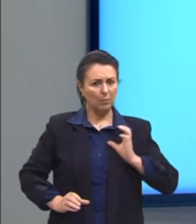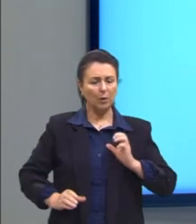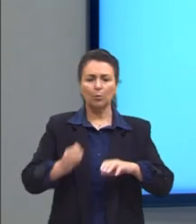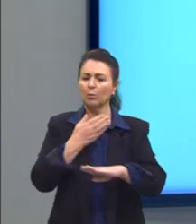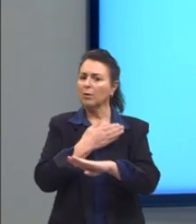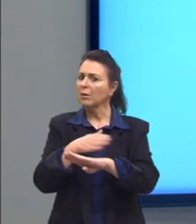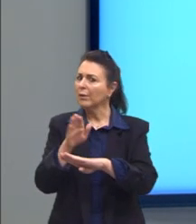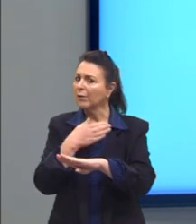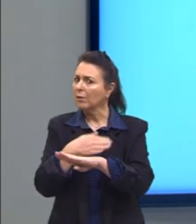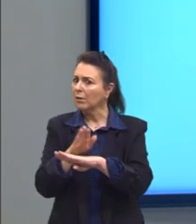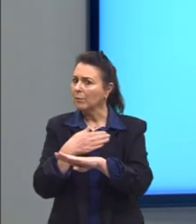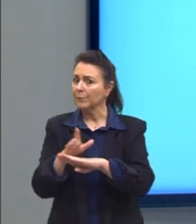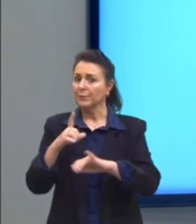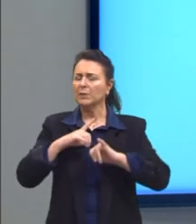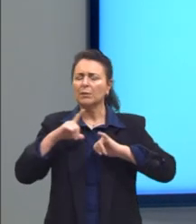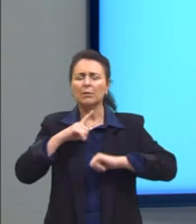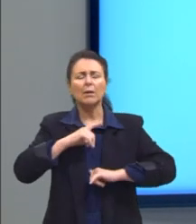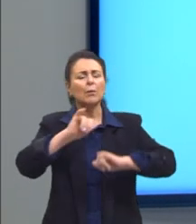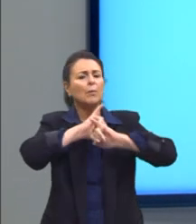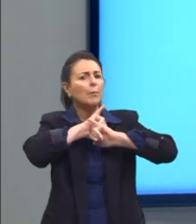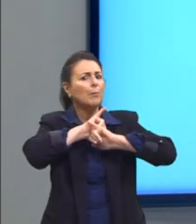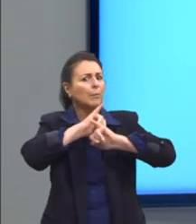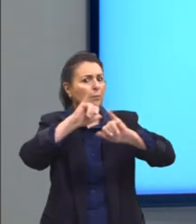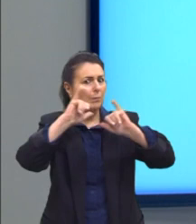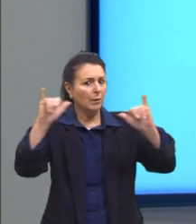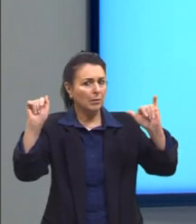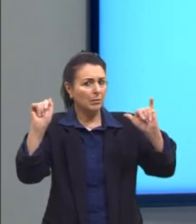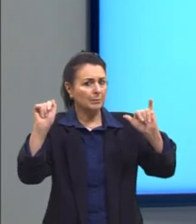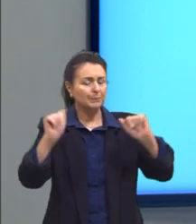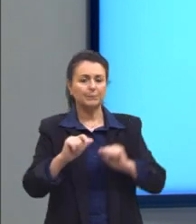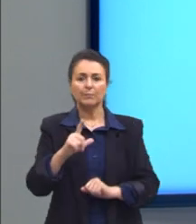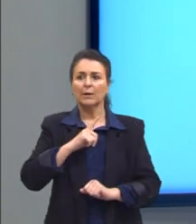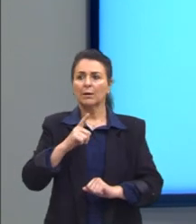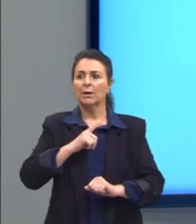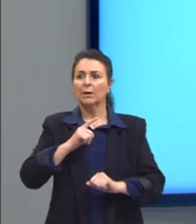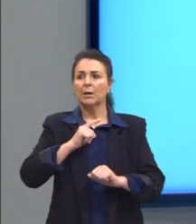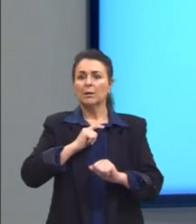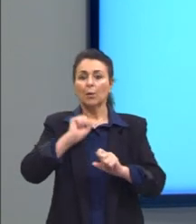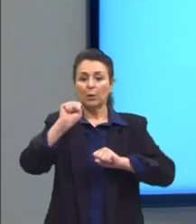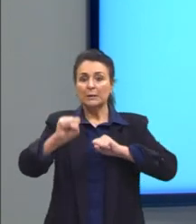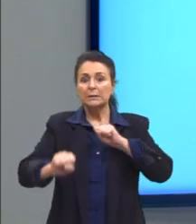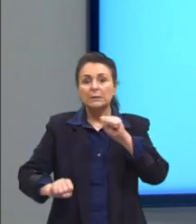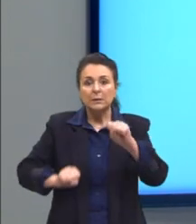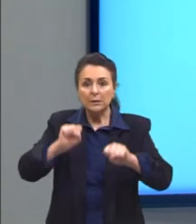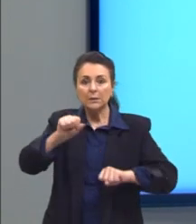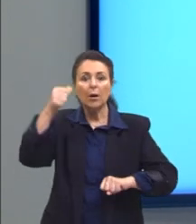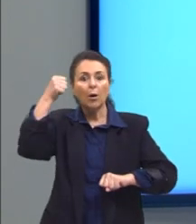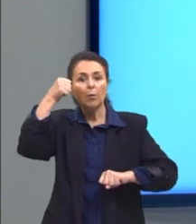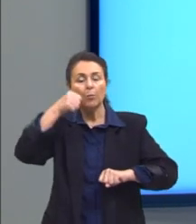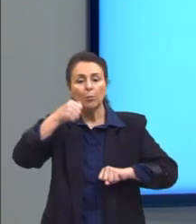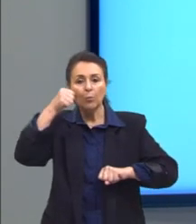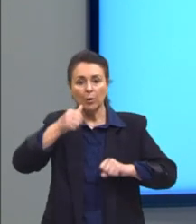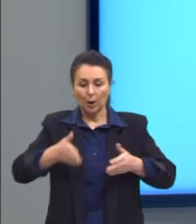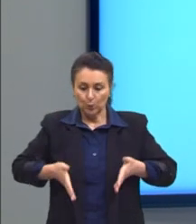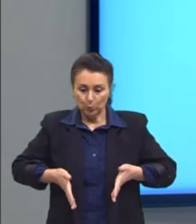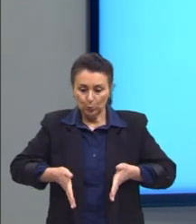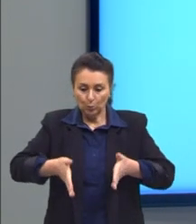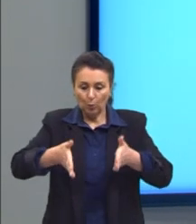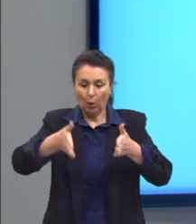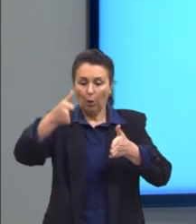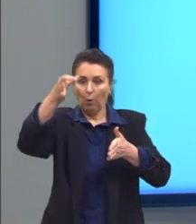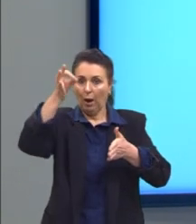gente tem aqui uma propaganda. A gente tem uma ciclista andando ali na